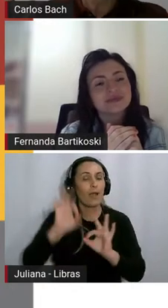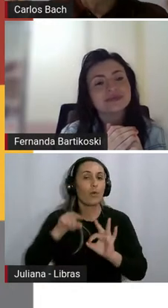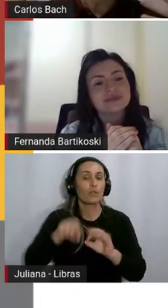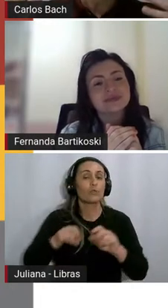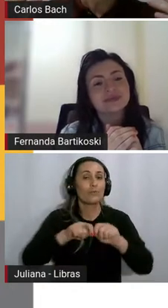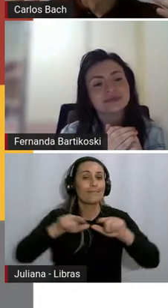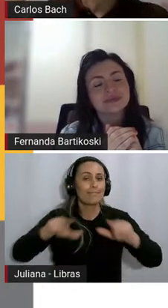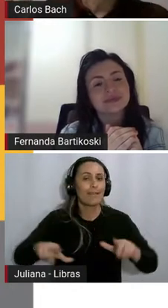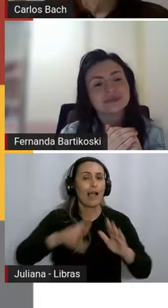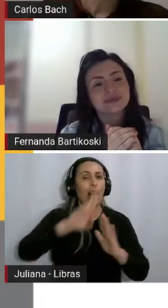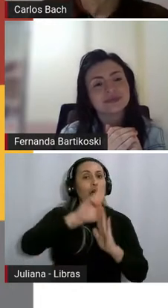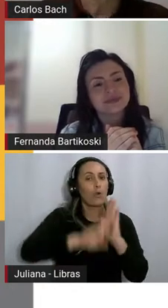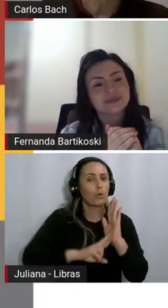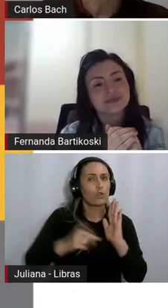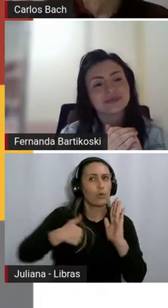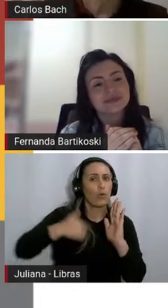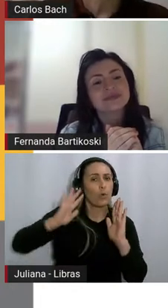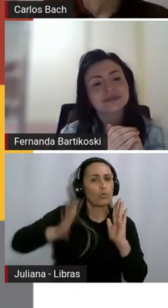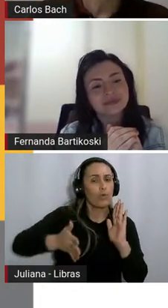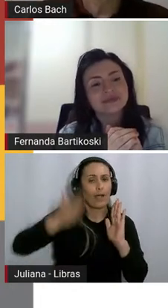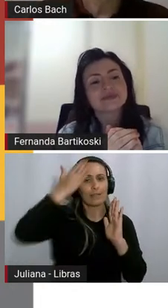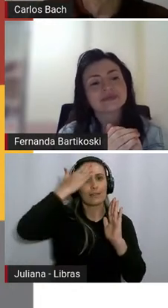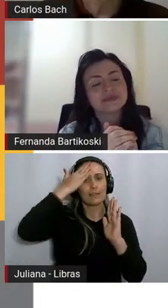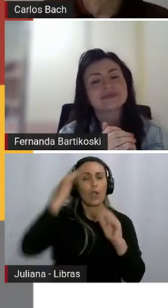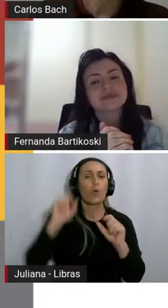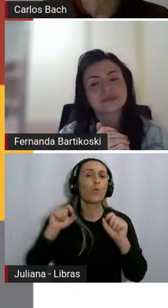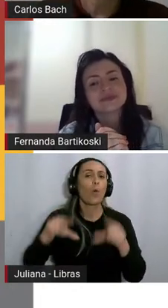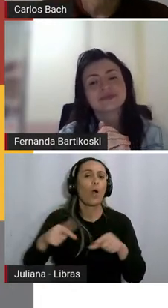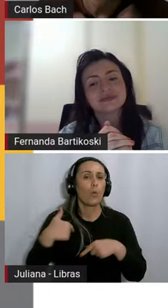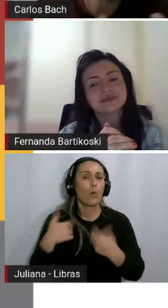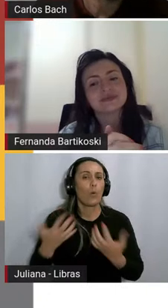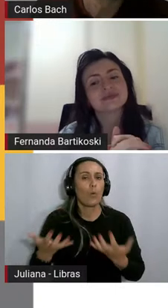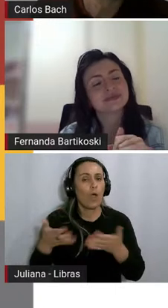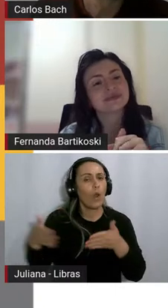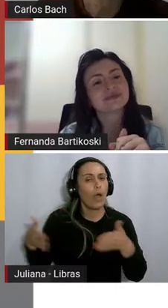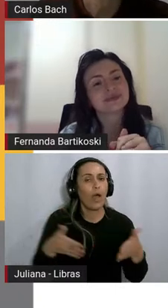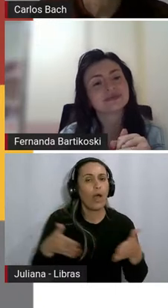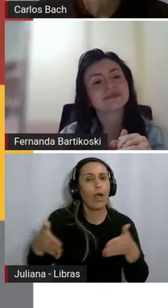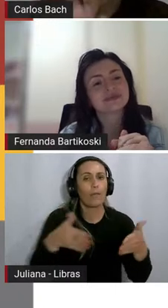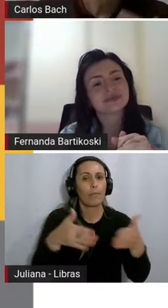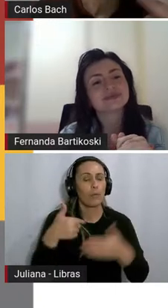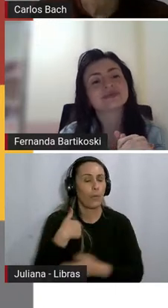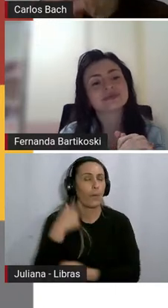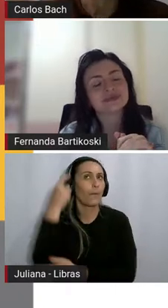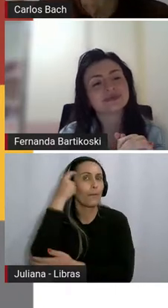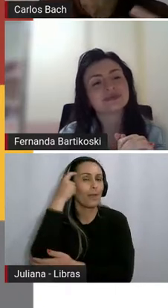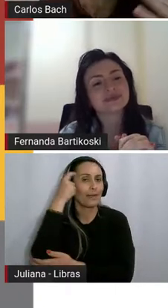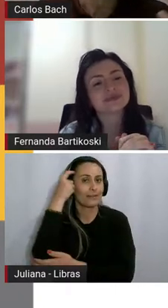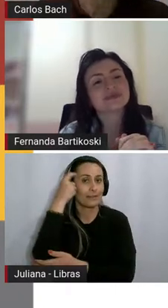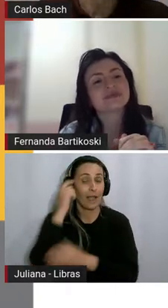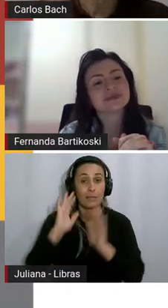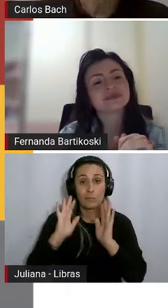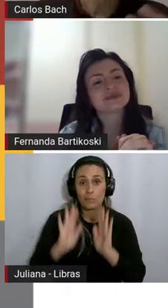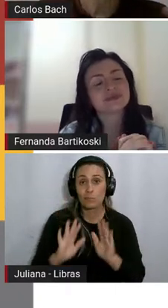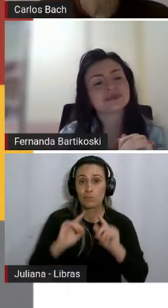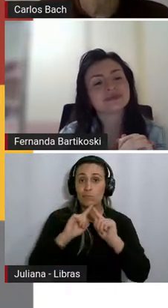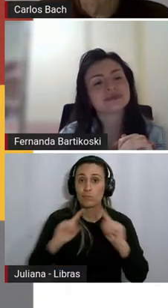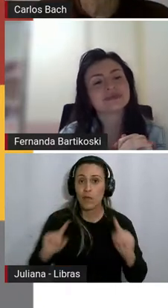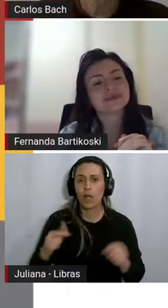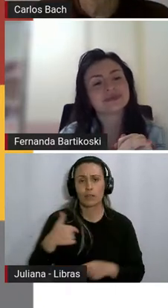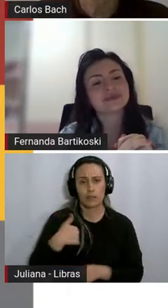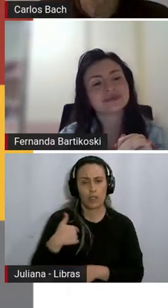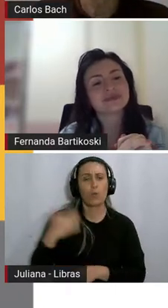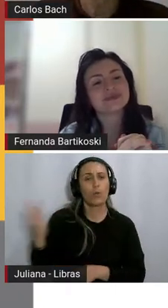sei para onde eu quero ir para onde eu quero pensar mas isso pode se ampliar mas aí eu vou trazendo essas